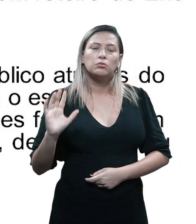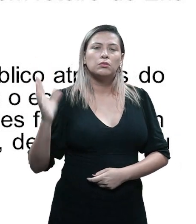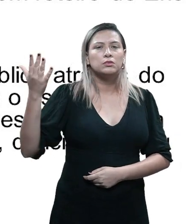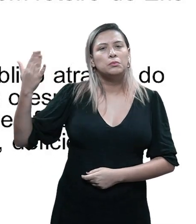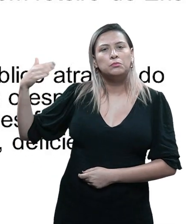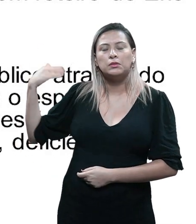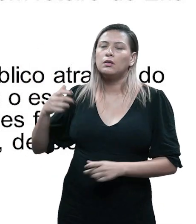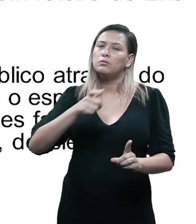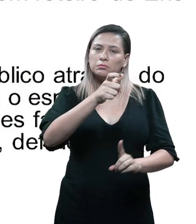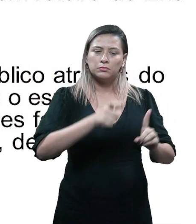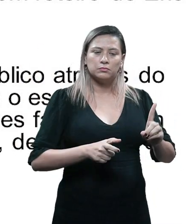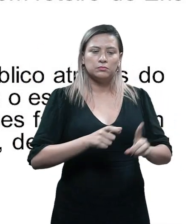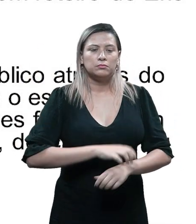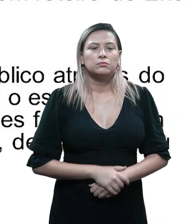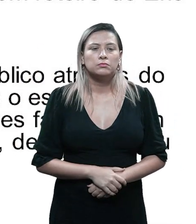passado do personagem.